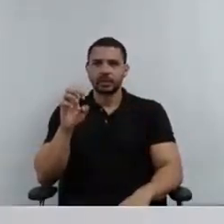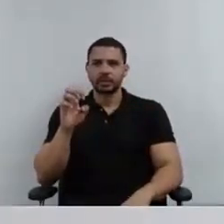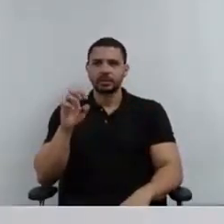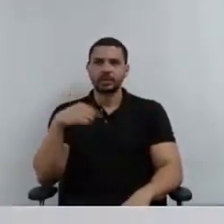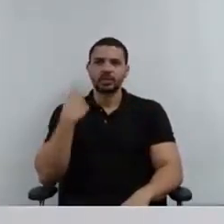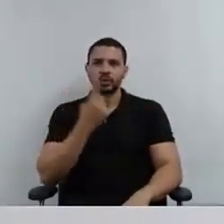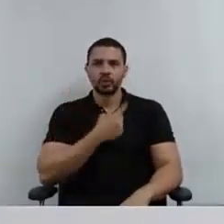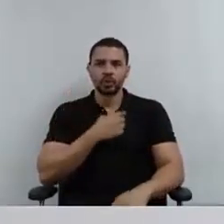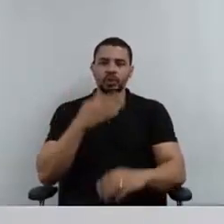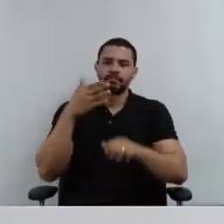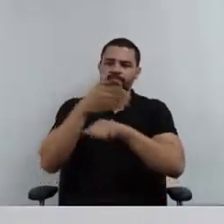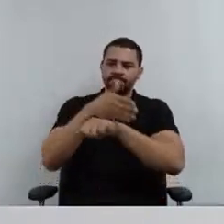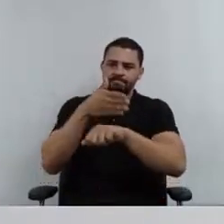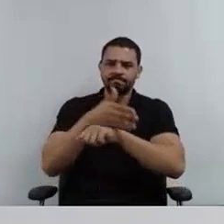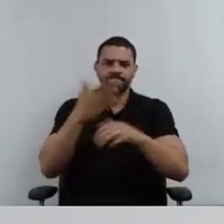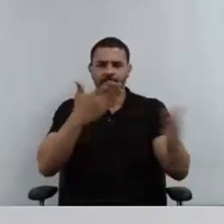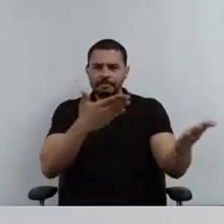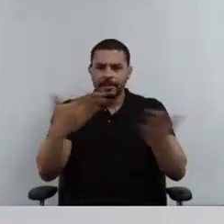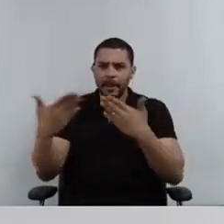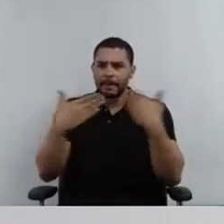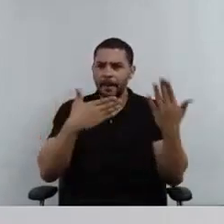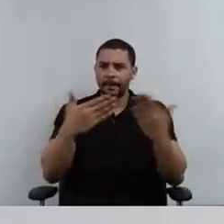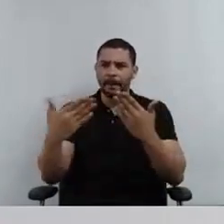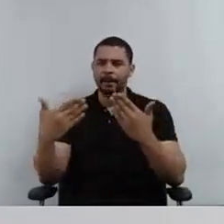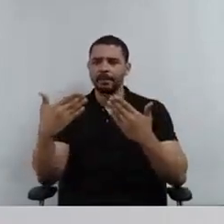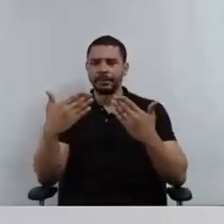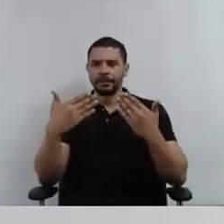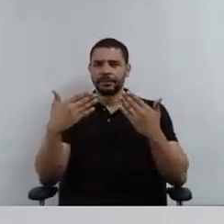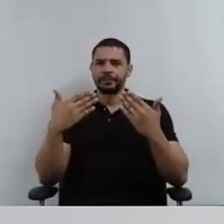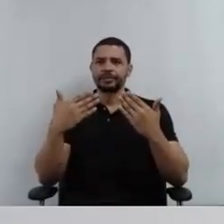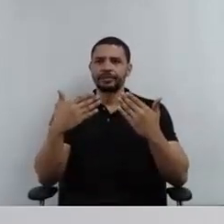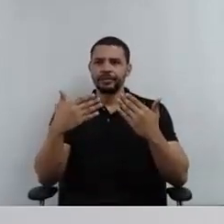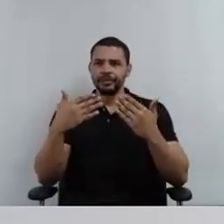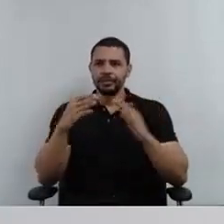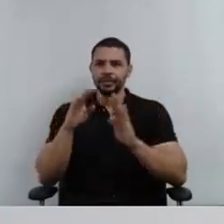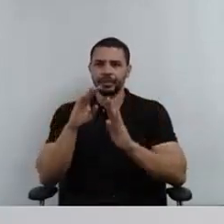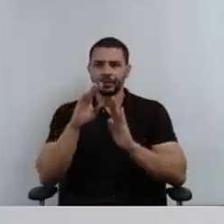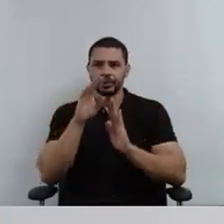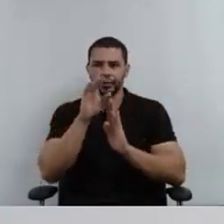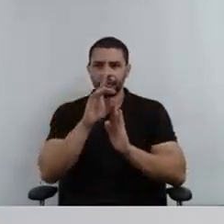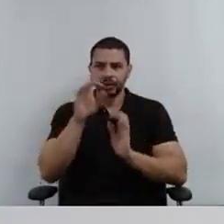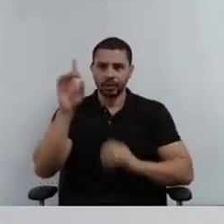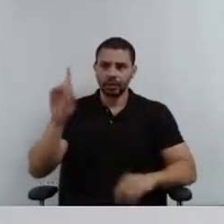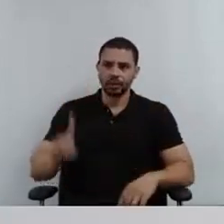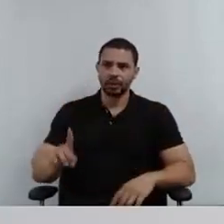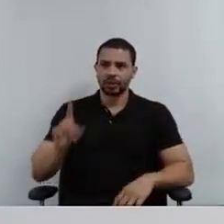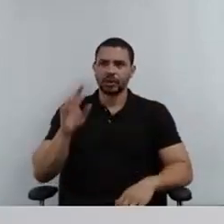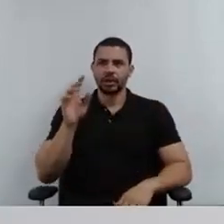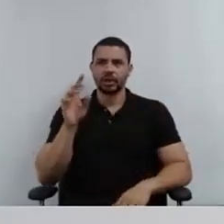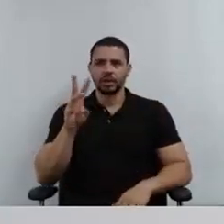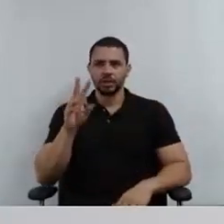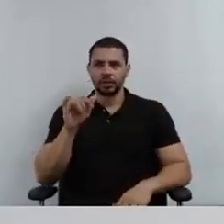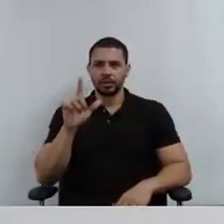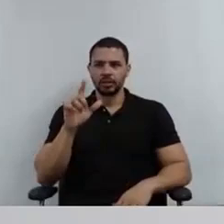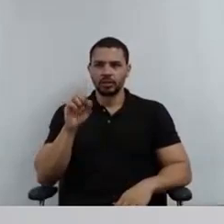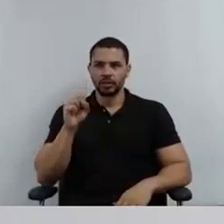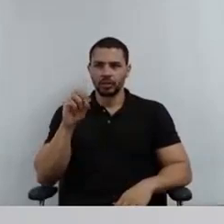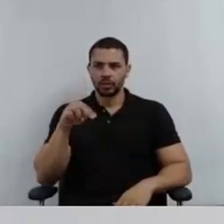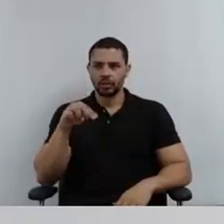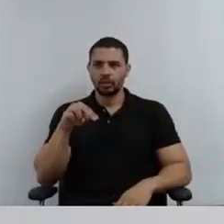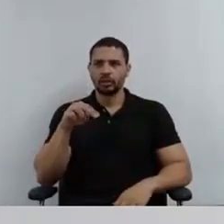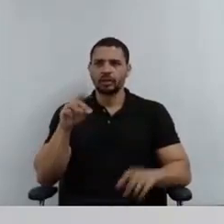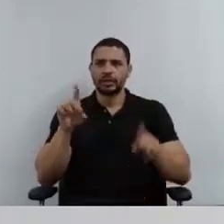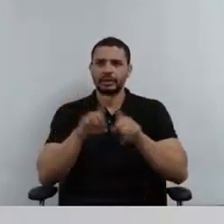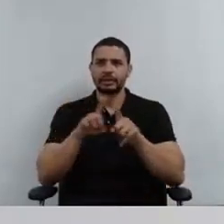Essa reunião contou com a presença do diretor de graduação, o doutor William Fernandes, ex-ouvidor geral da